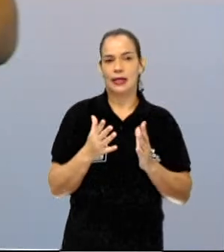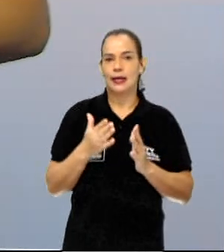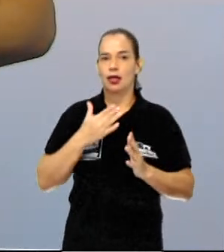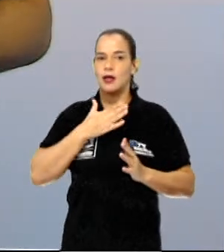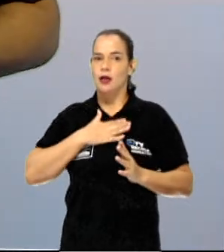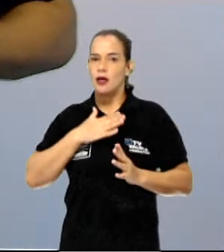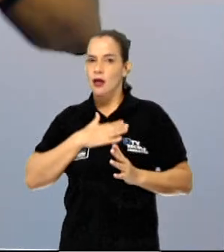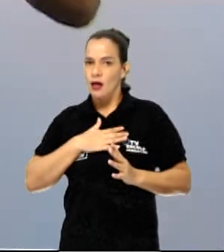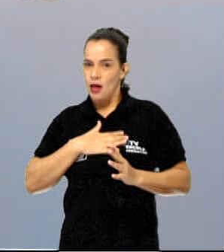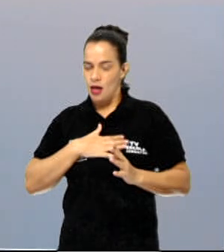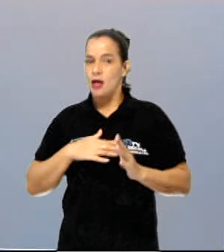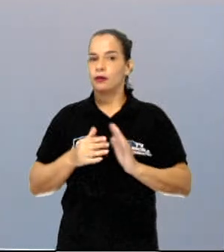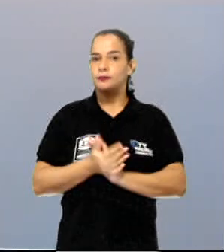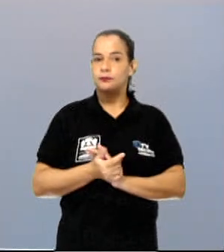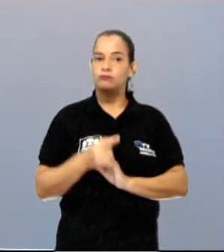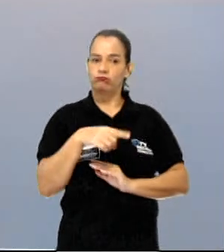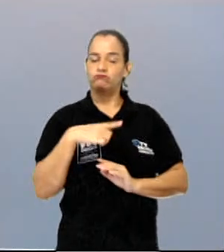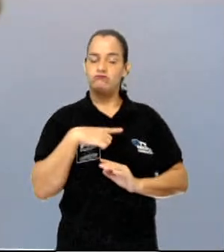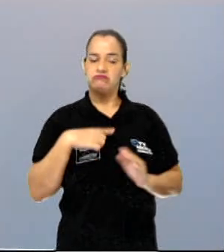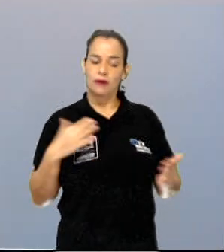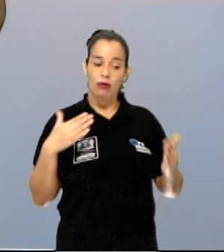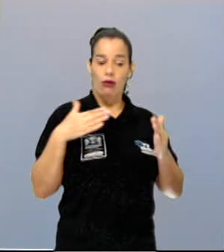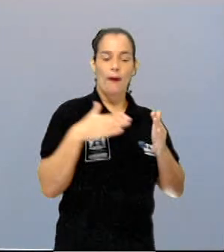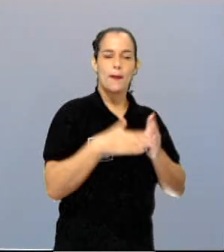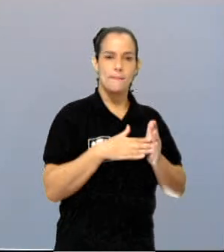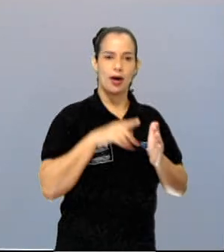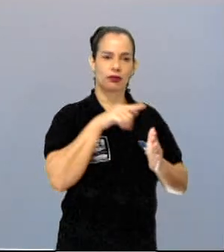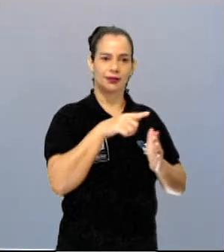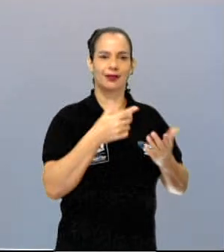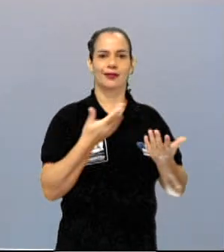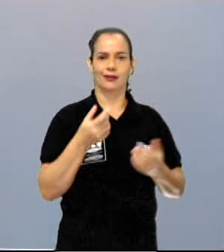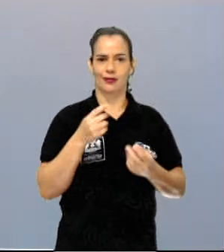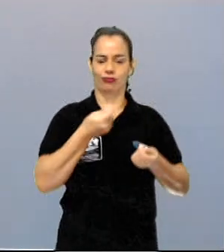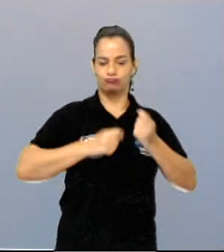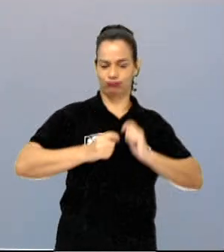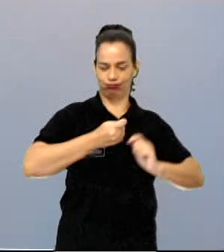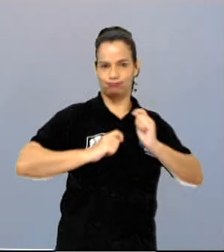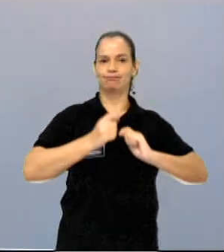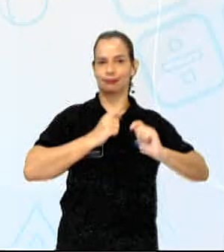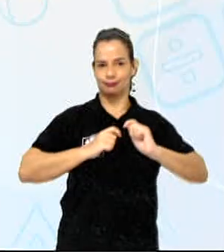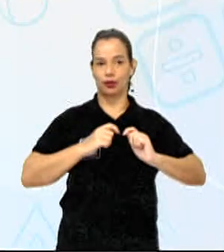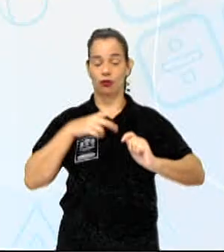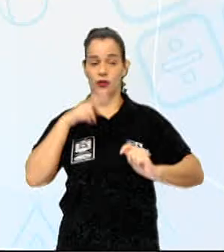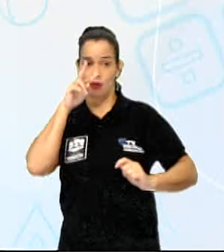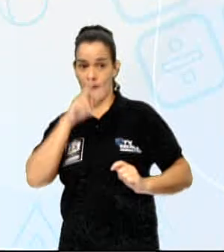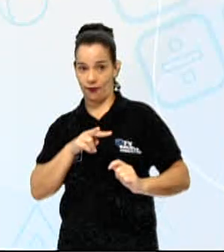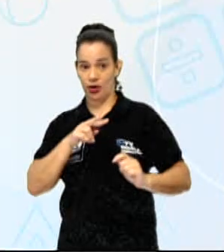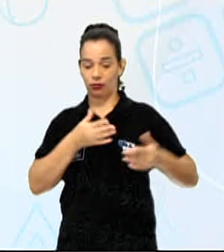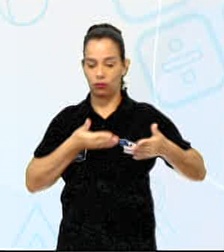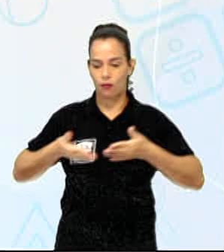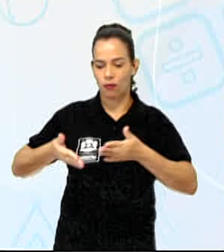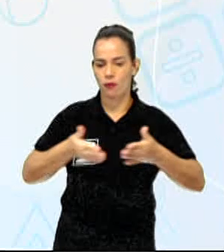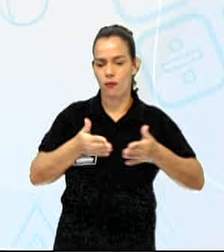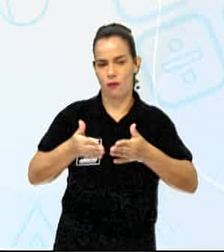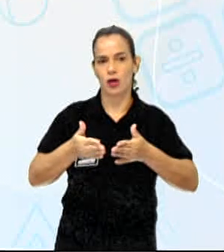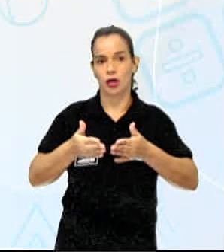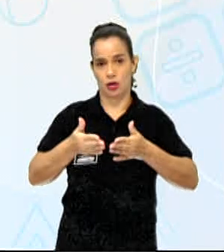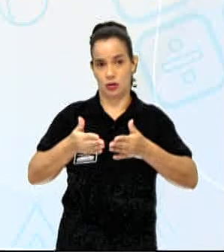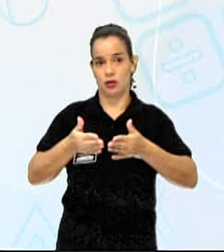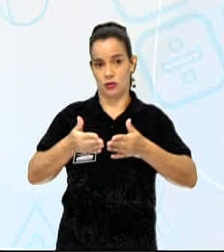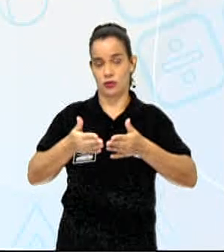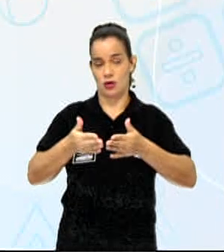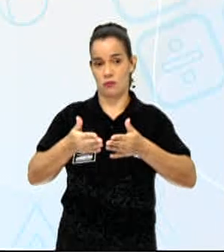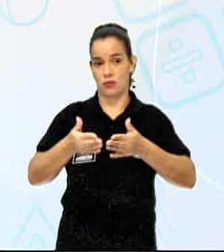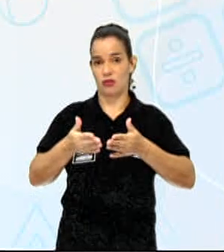ele acaba sofrendo o impacto dessas atividades econômicas. Você está vendo esse charco, essa área alagada, chega a estar